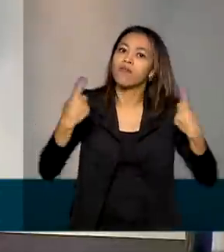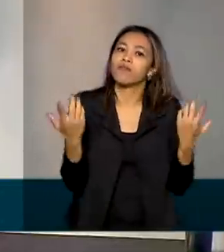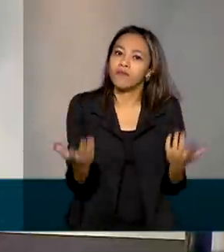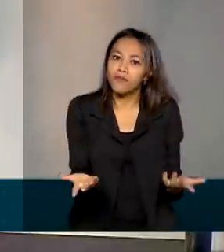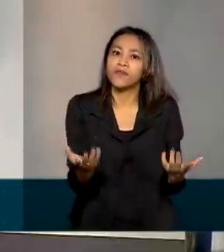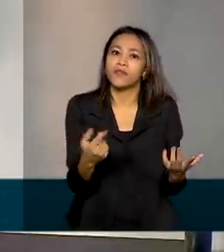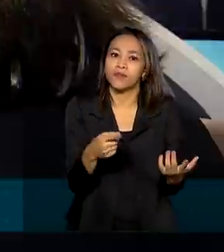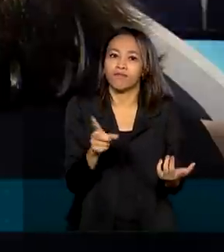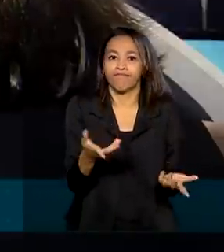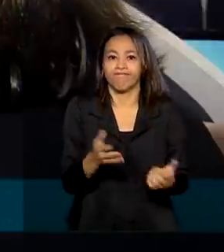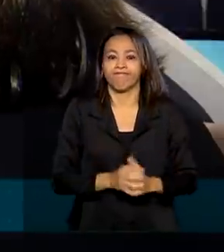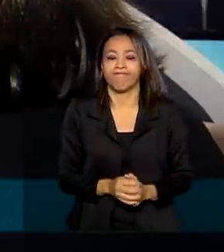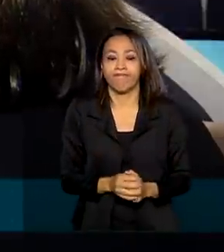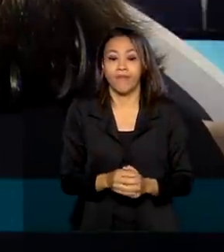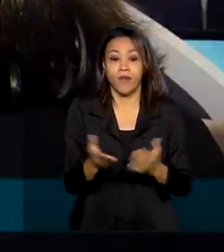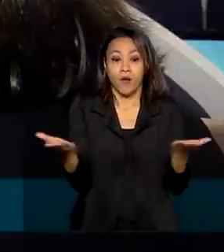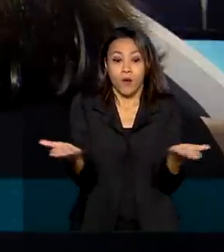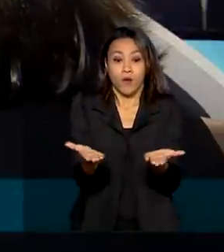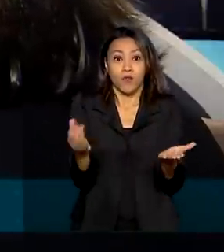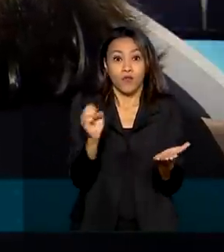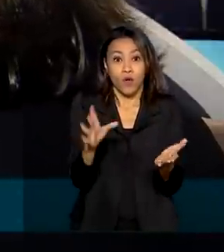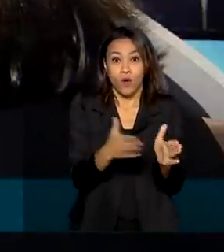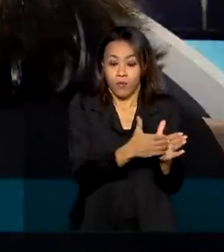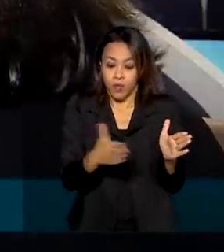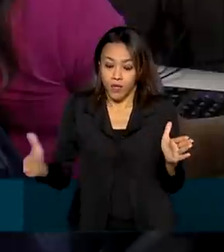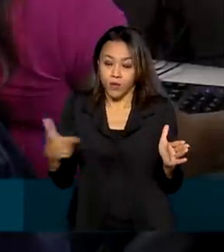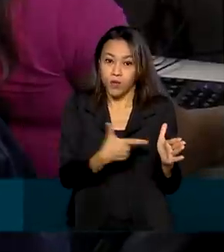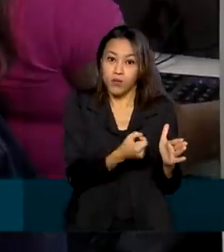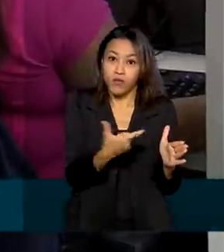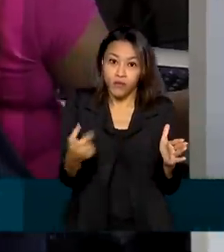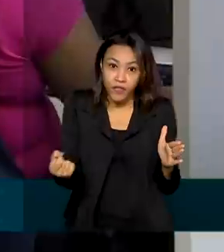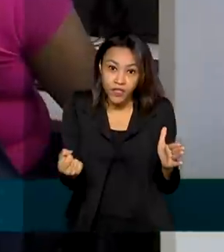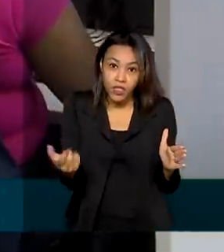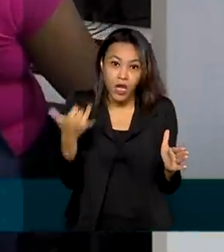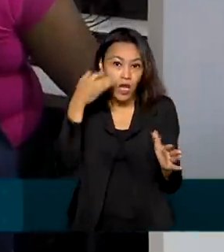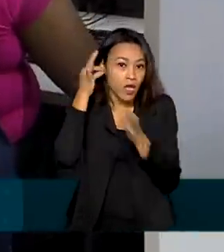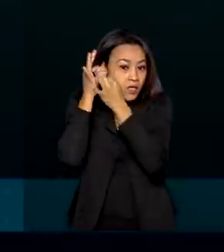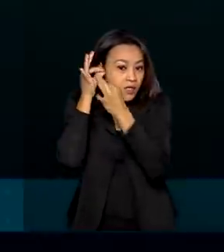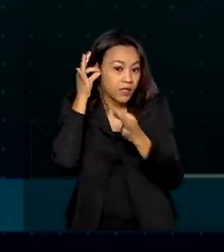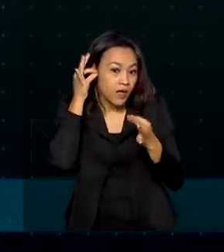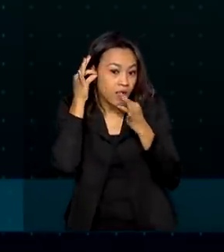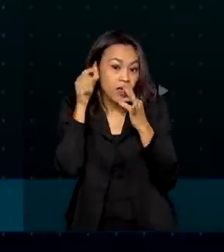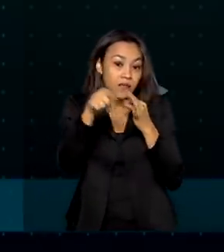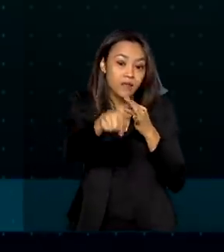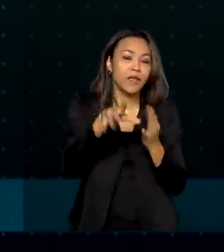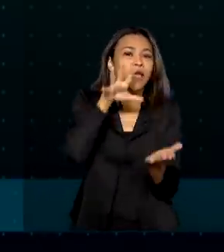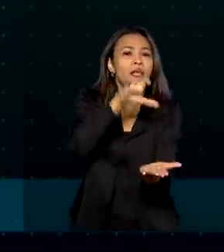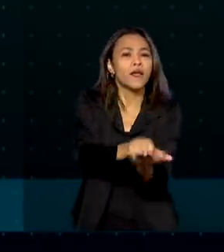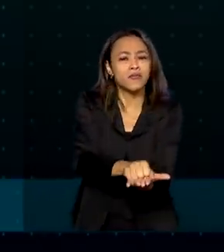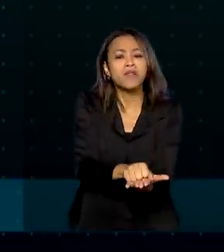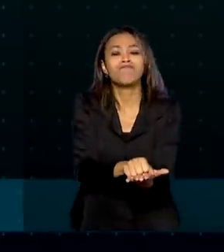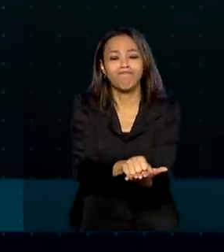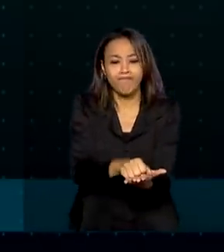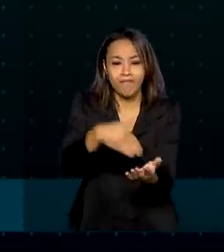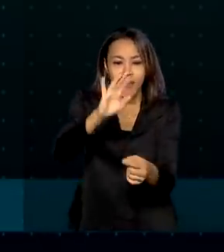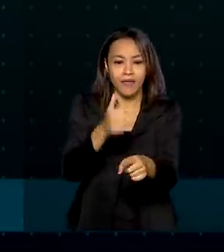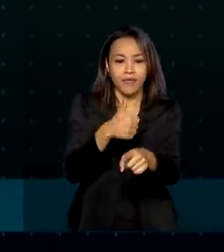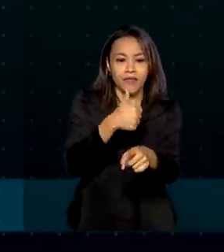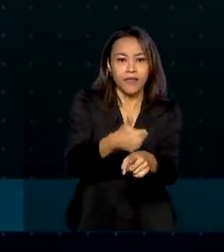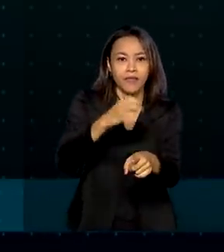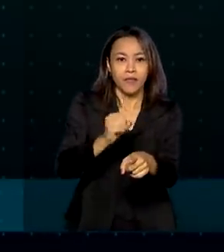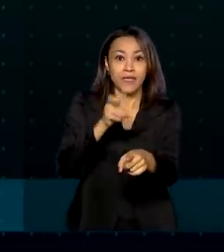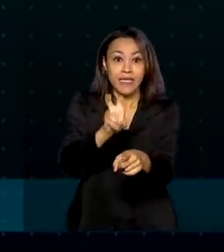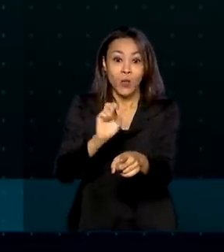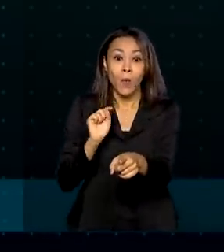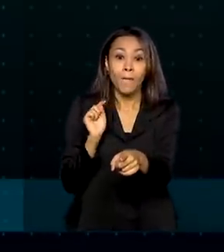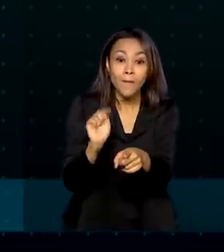subnotificação. Só em 2020, os canais Disque 100 e Ligue 180 registraram mais de 105 mil